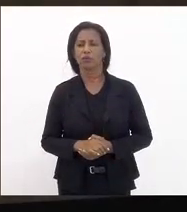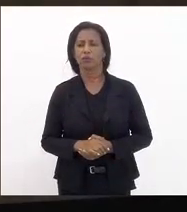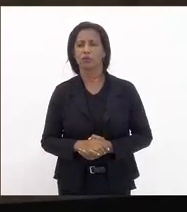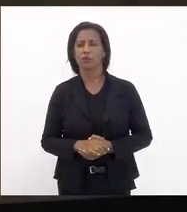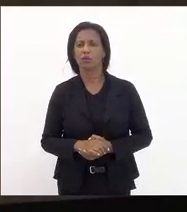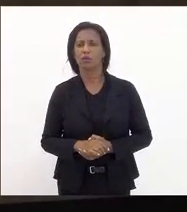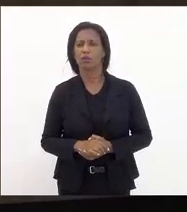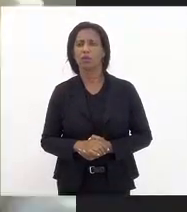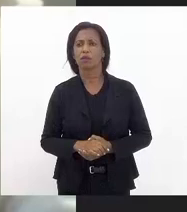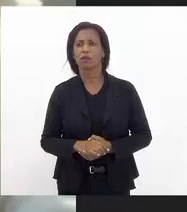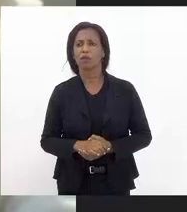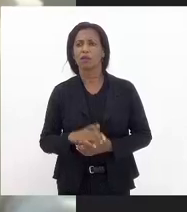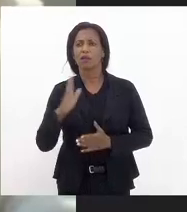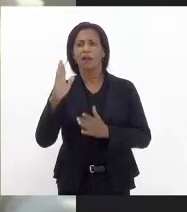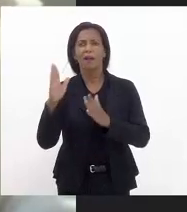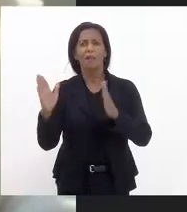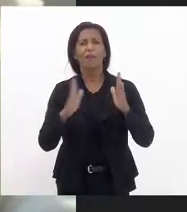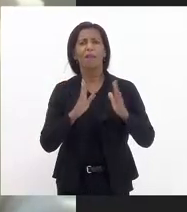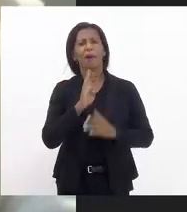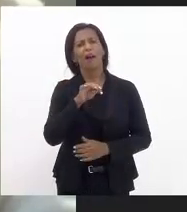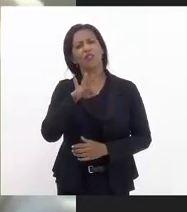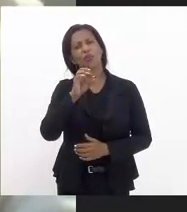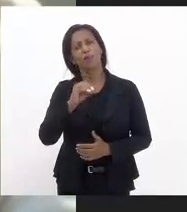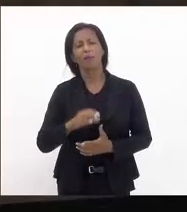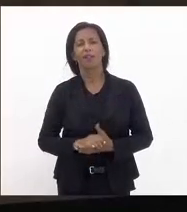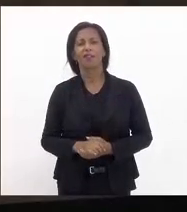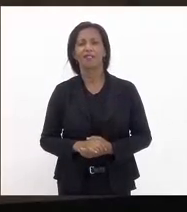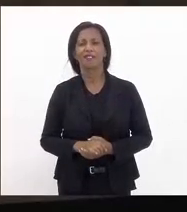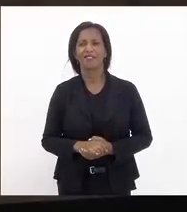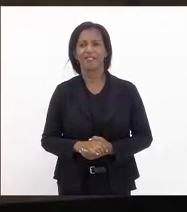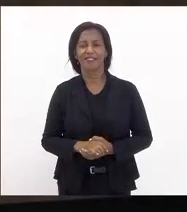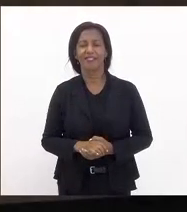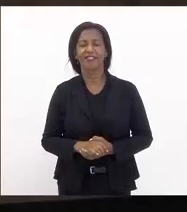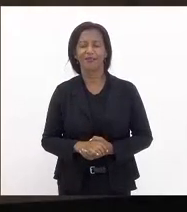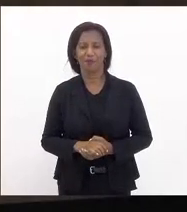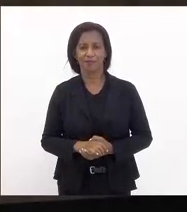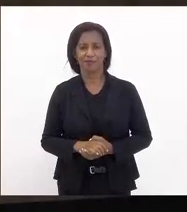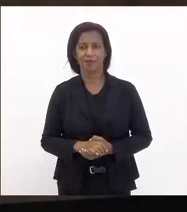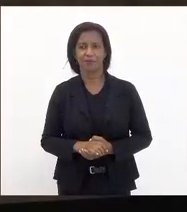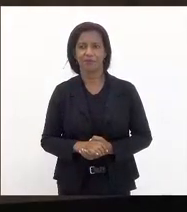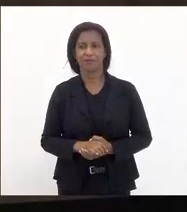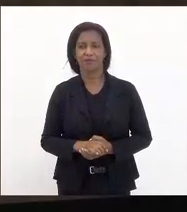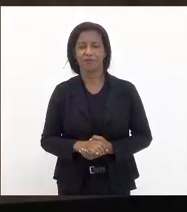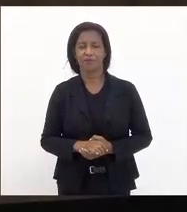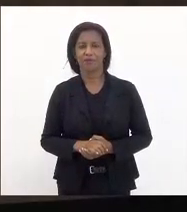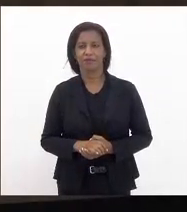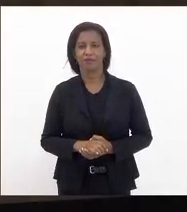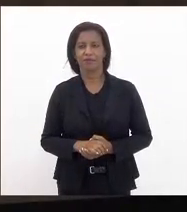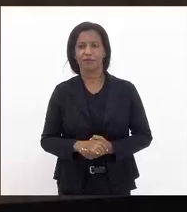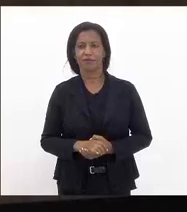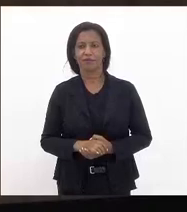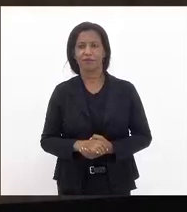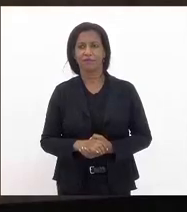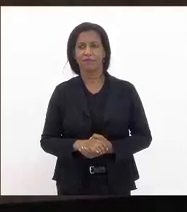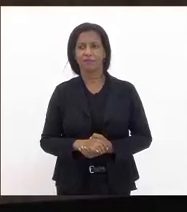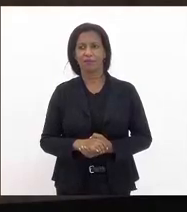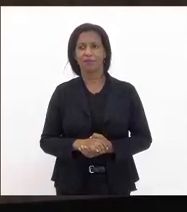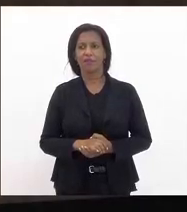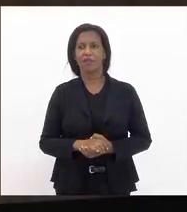enfermeira depois me dá parte aí ao Bebeto ah tá pois não Bebeto só para concluir para